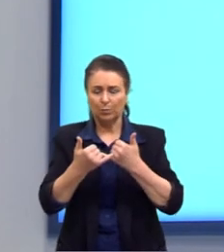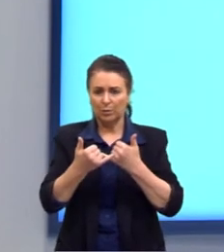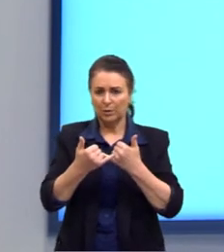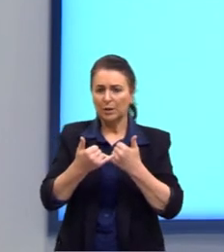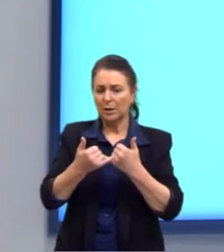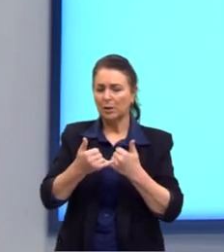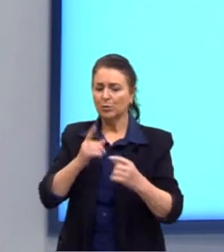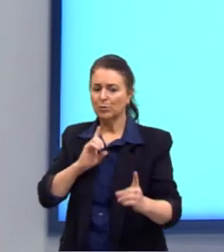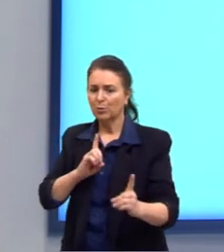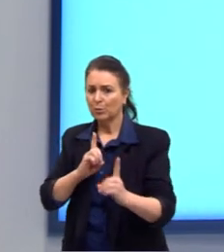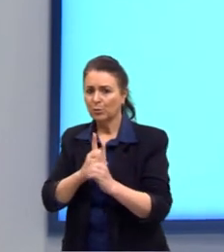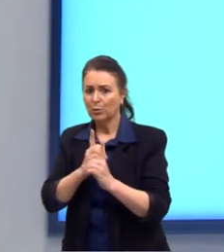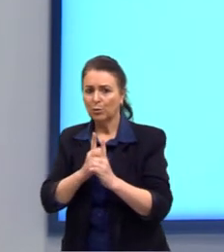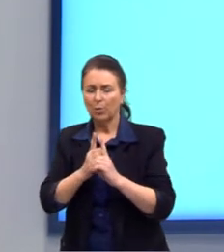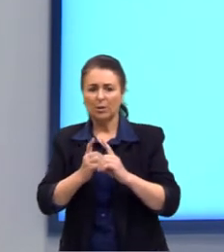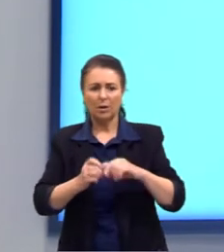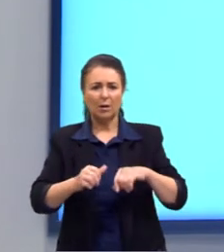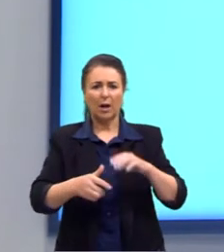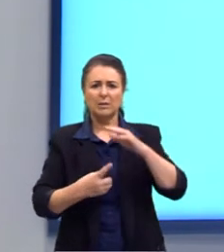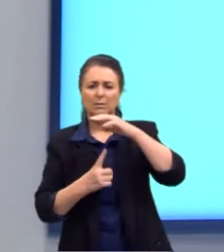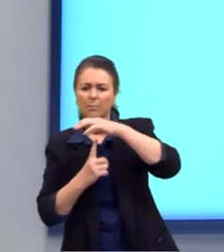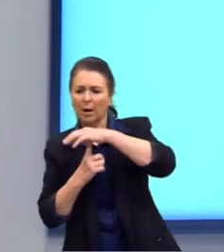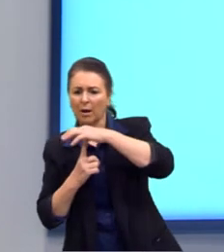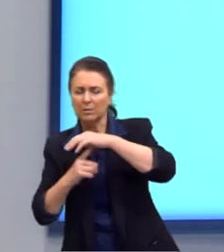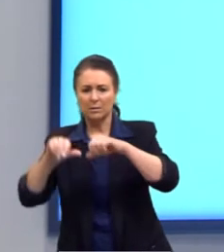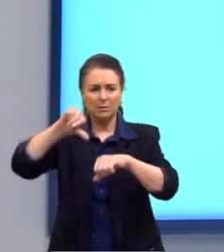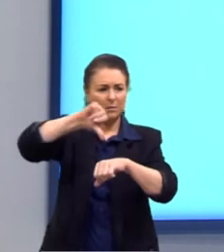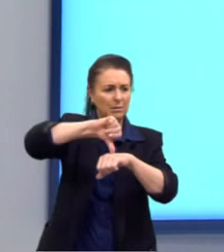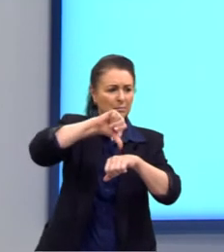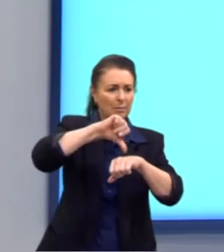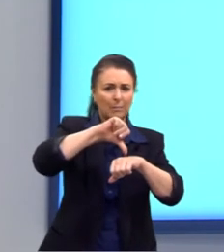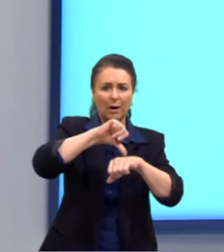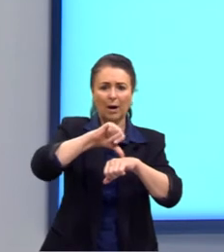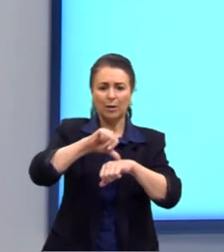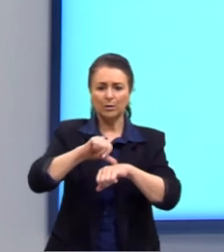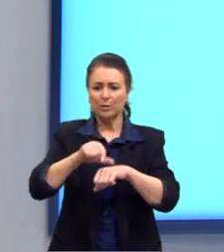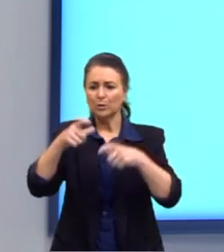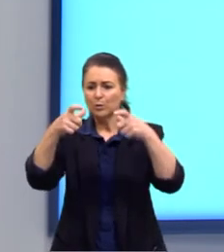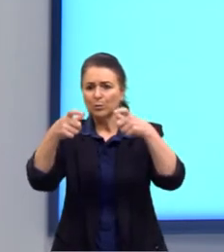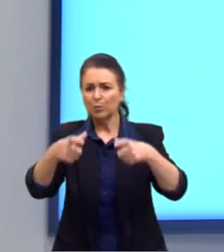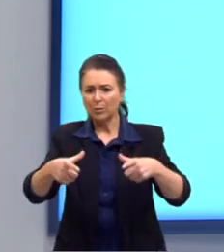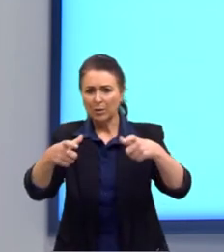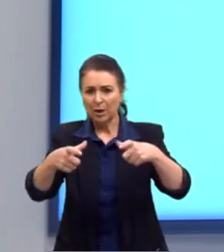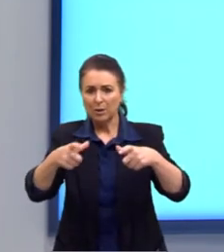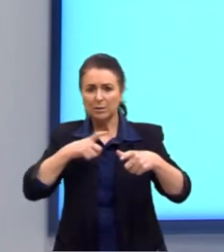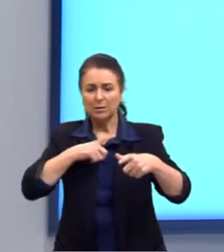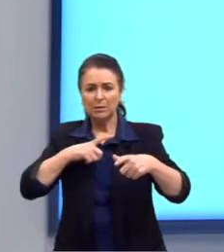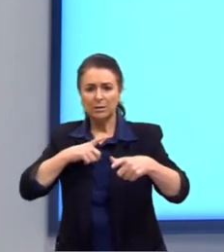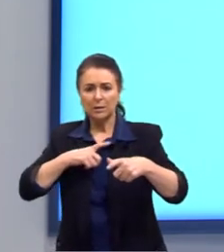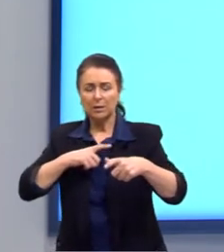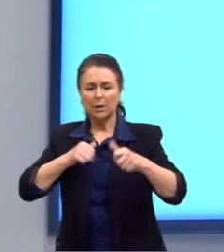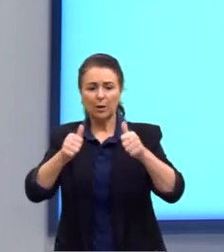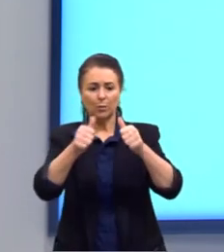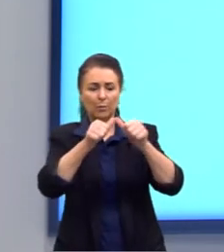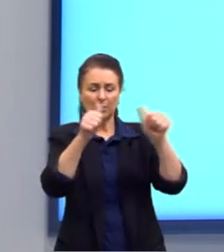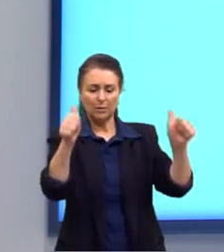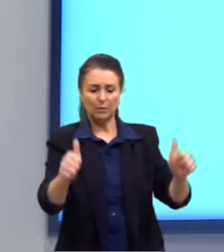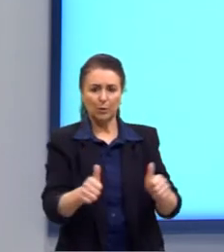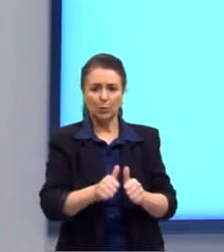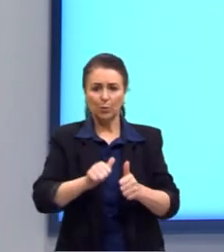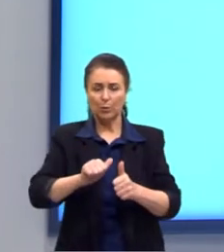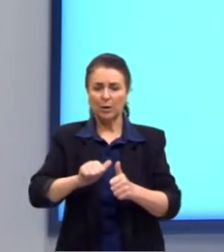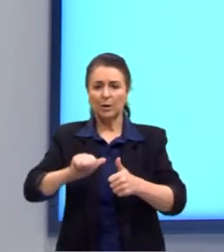são encontrados em praças e parques públicos apresentam formatos de figuras geométricas